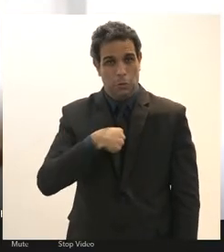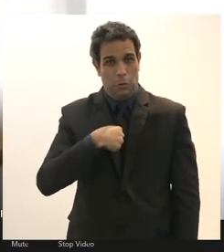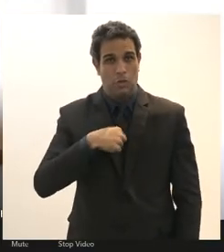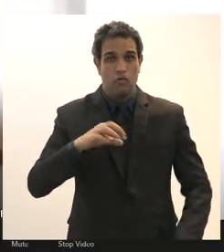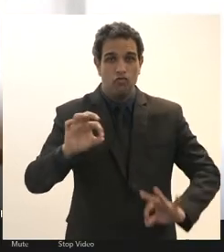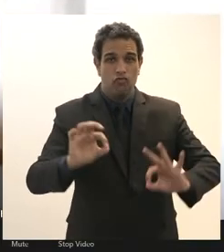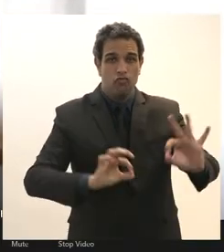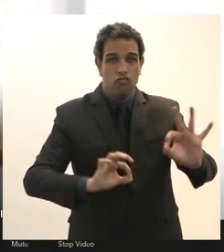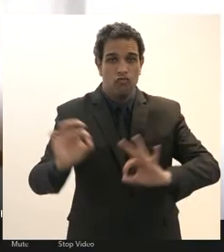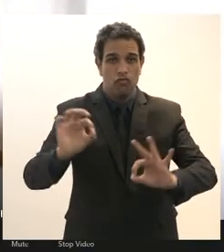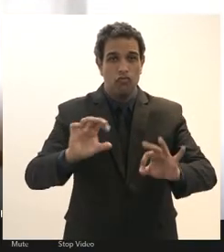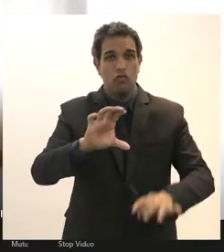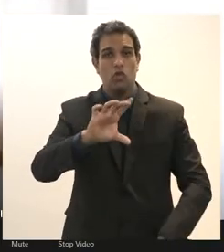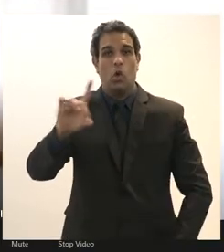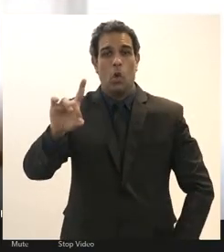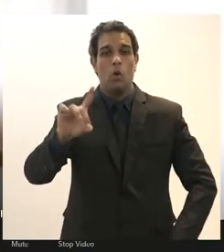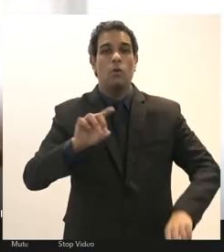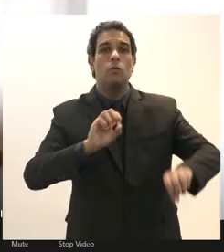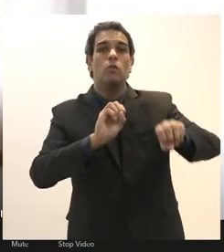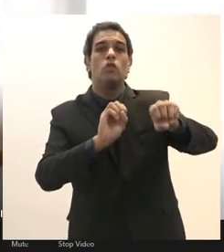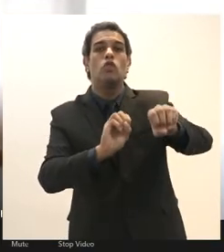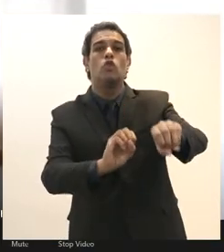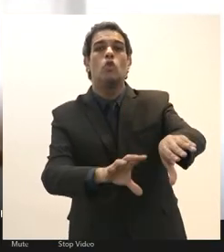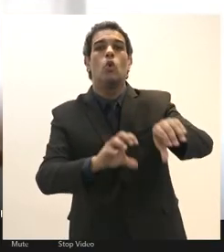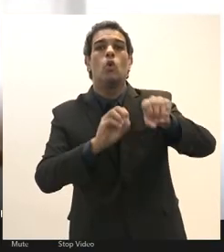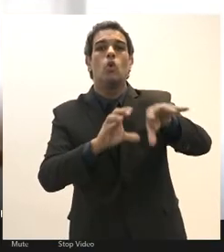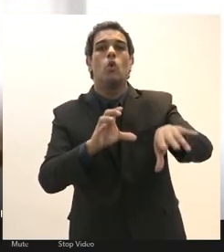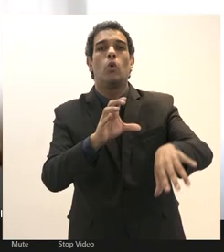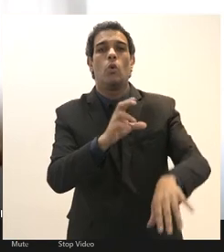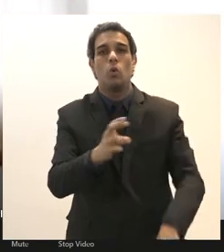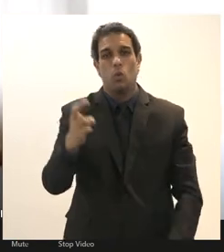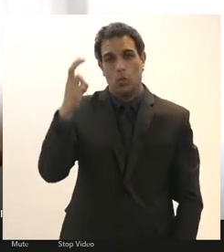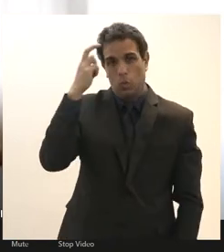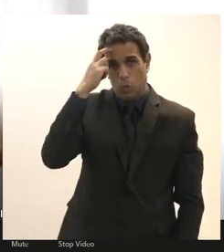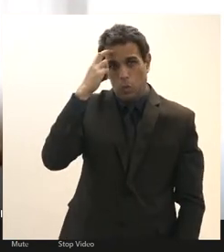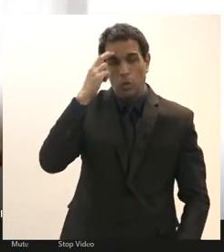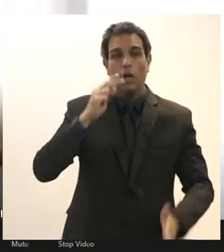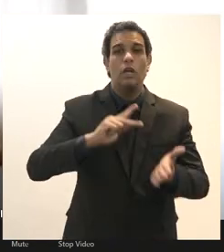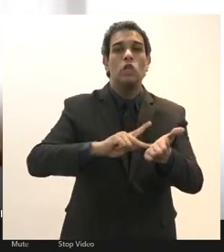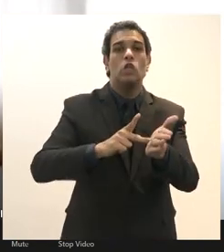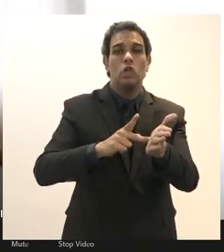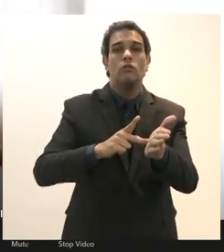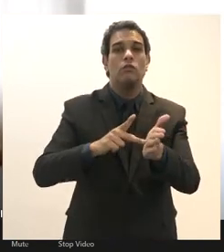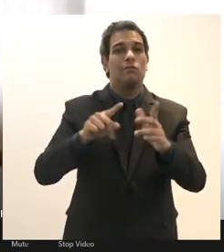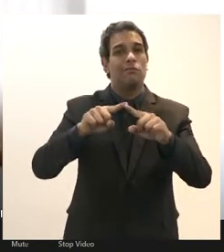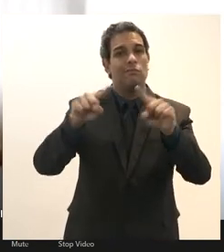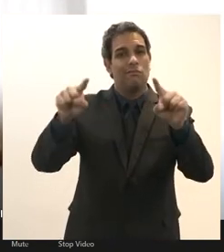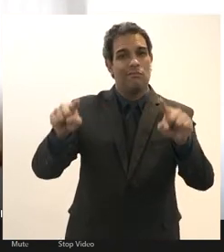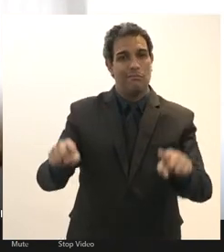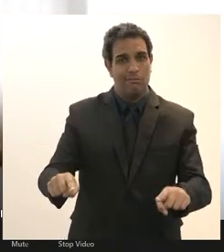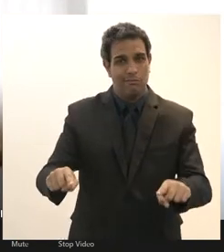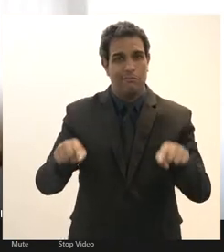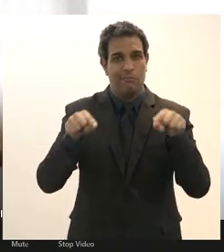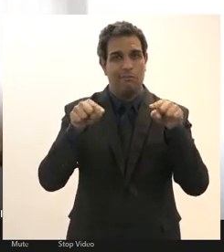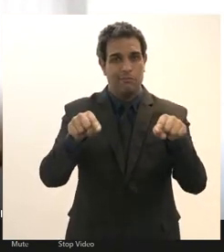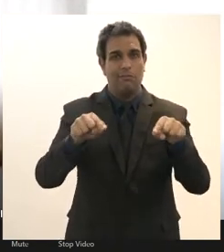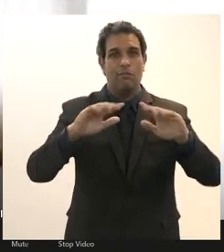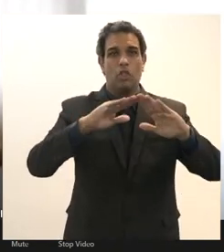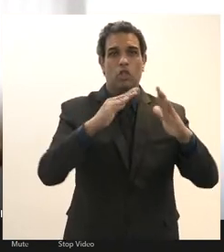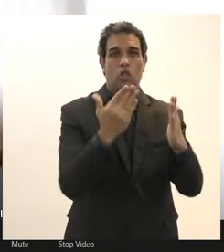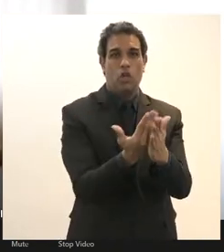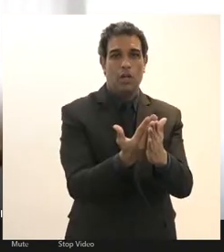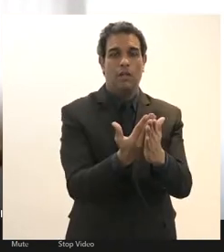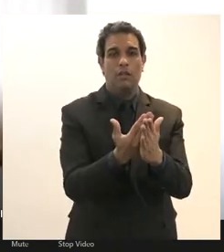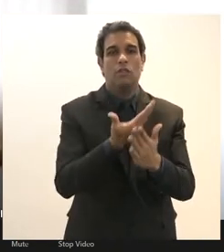coordenador das políticas educacionais e culturais do Sindiscop que é o sindicato dos servidores do colégio Pedro II